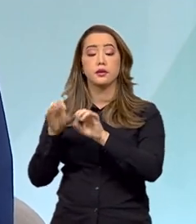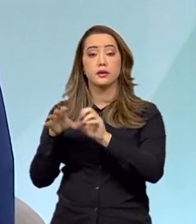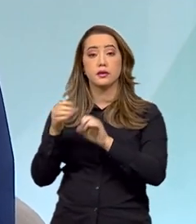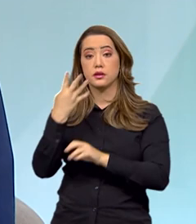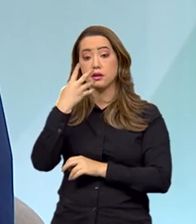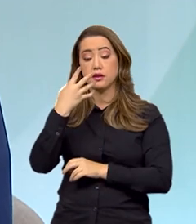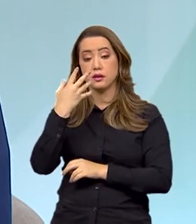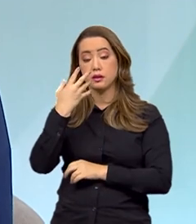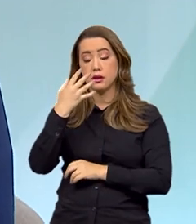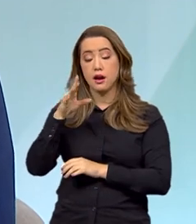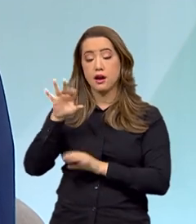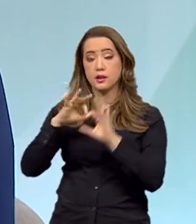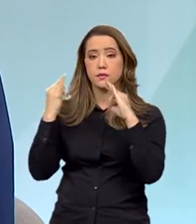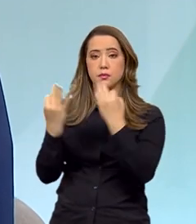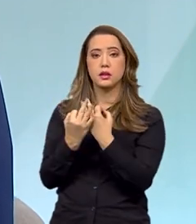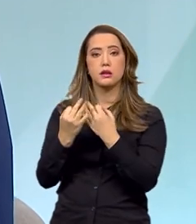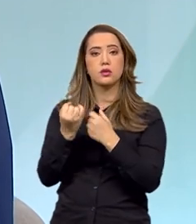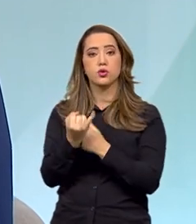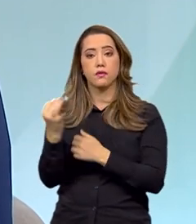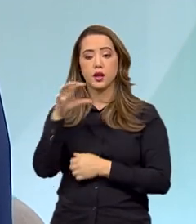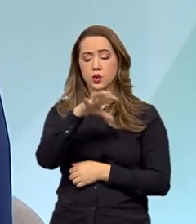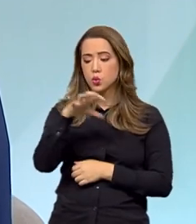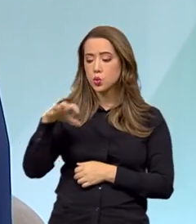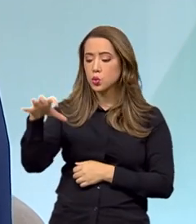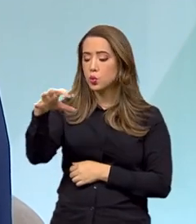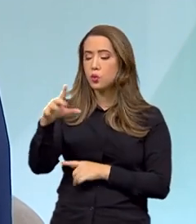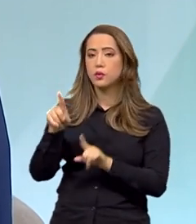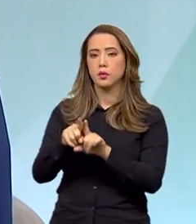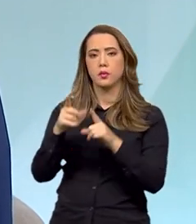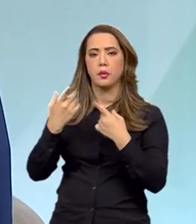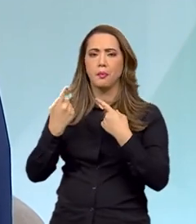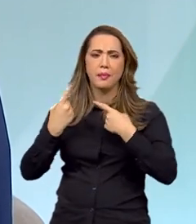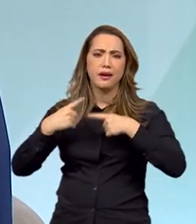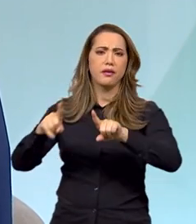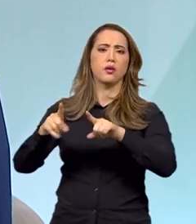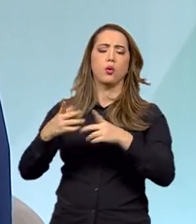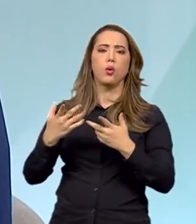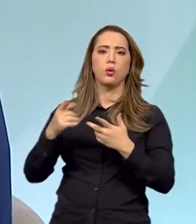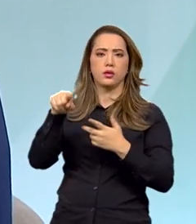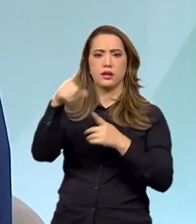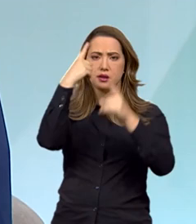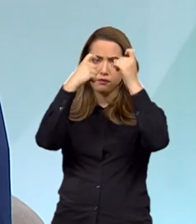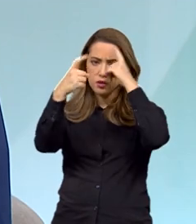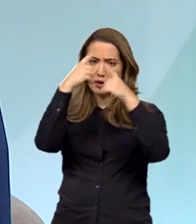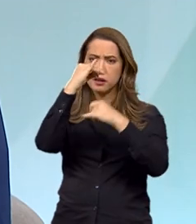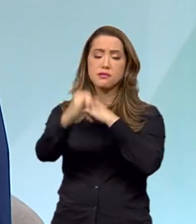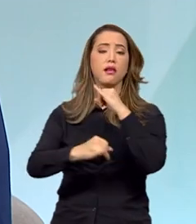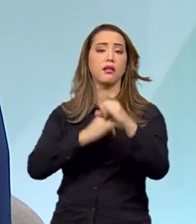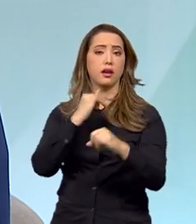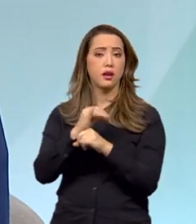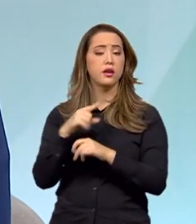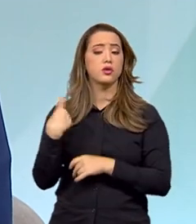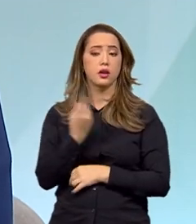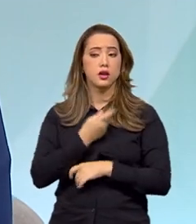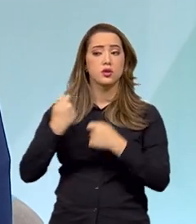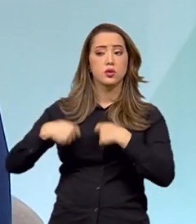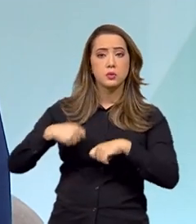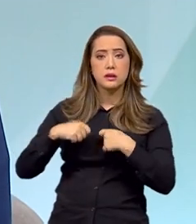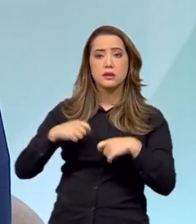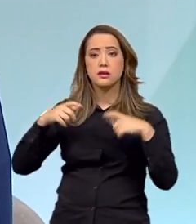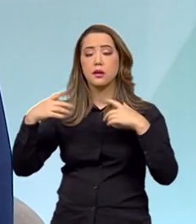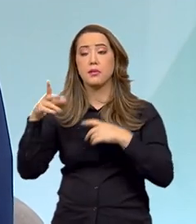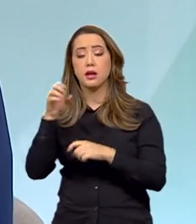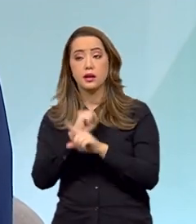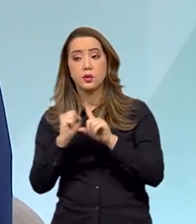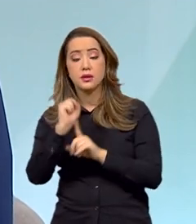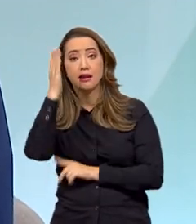diversos públicos, né? Para fazer o enfrentamento da violência sexual online, a violência na internet, que é algo que a gente também quer chamar a atenção da